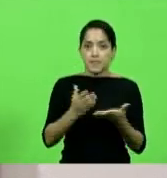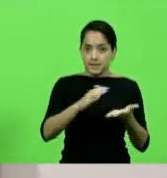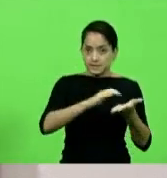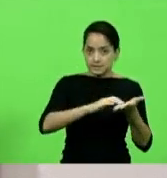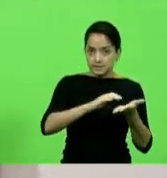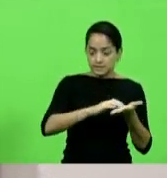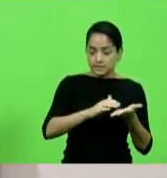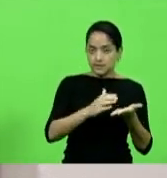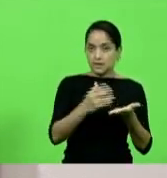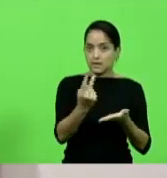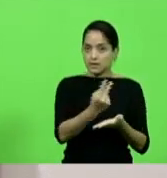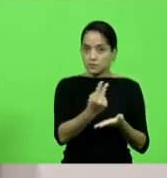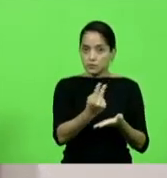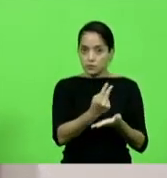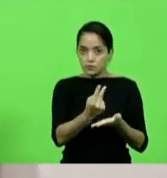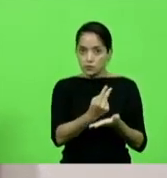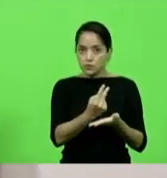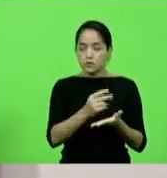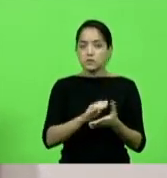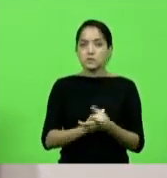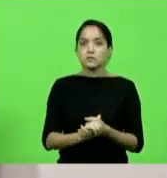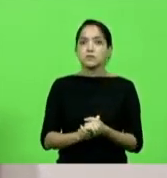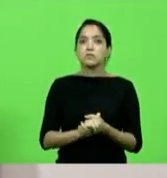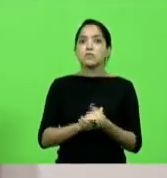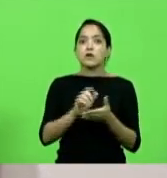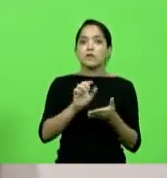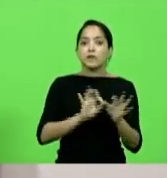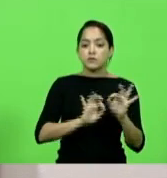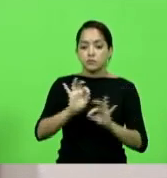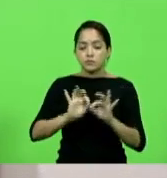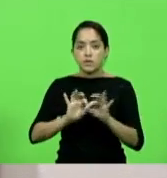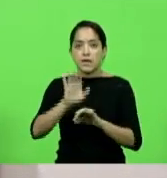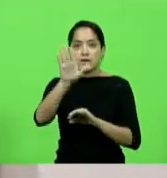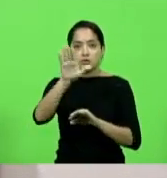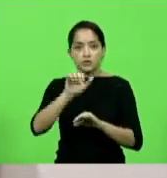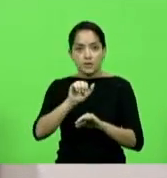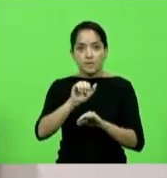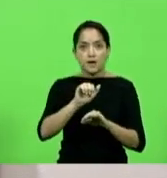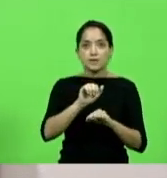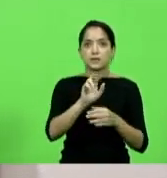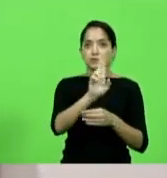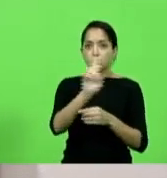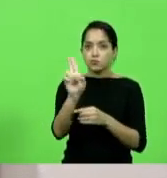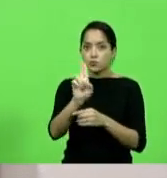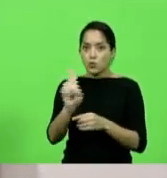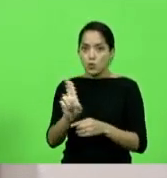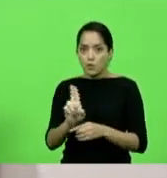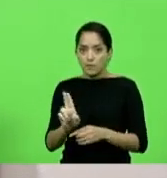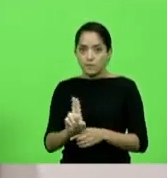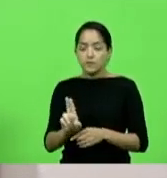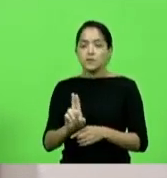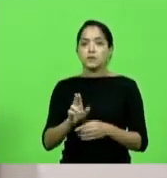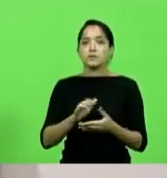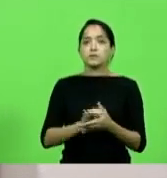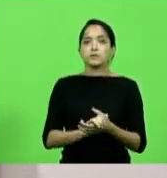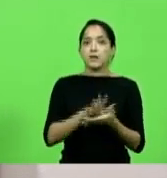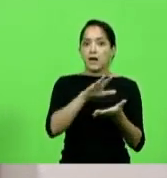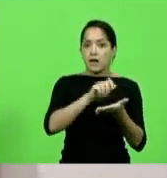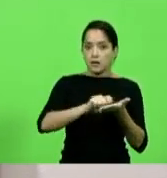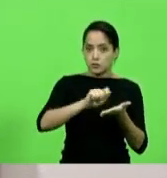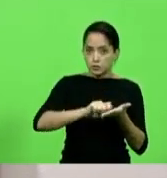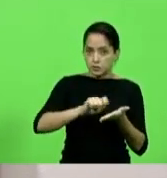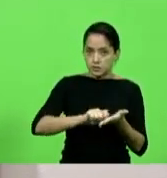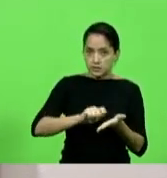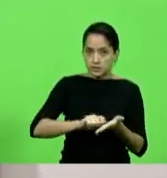secretárias, para que, respectivamente, fizessem a chamada em ordem alfabética e a devida anotação